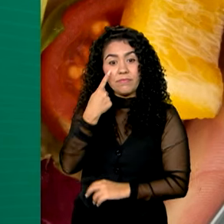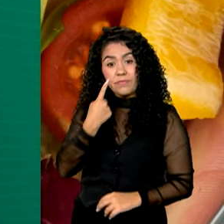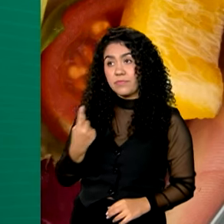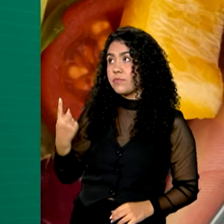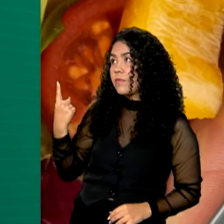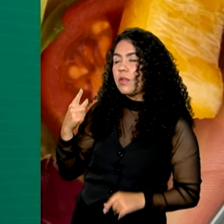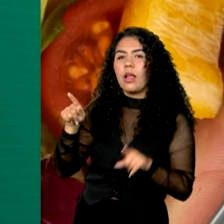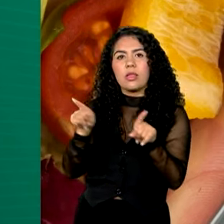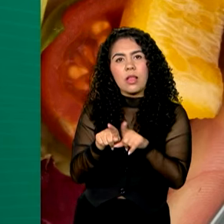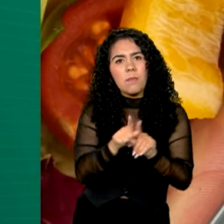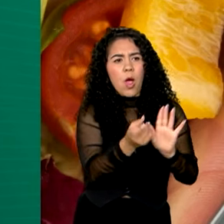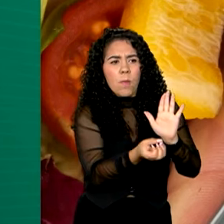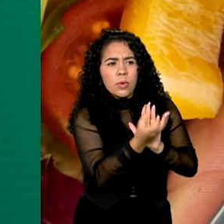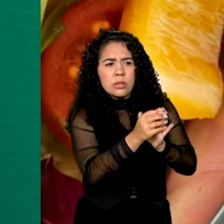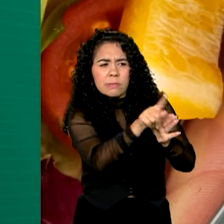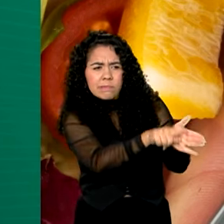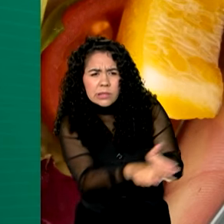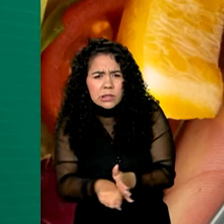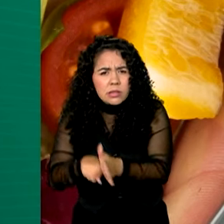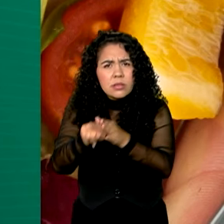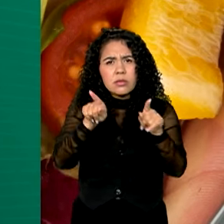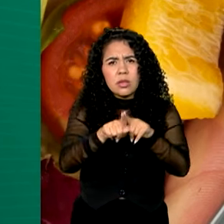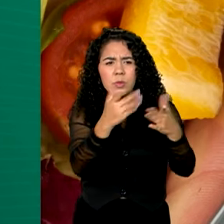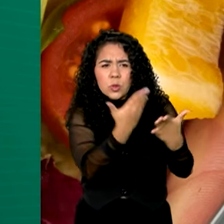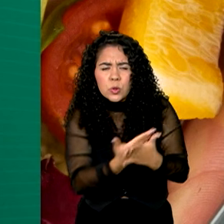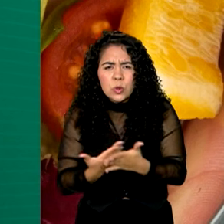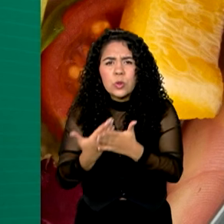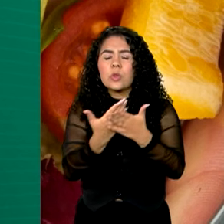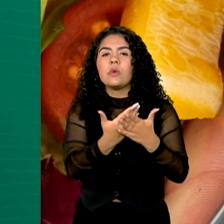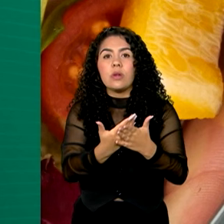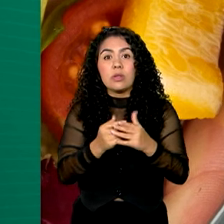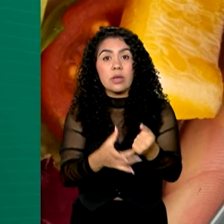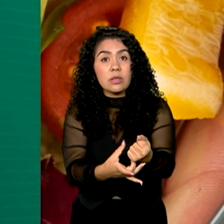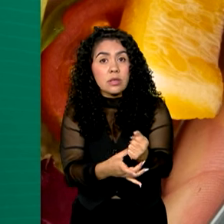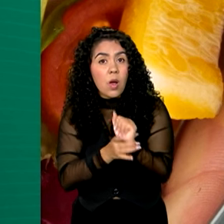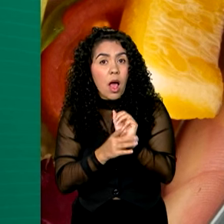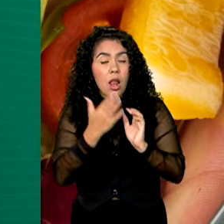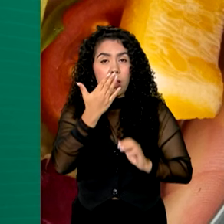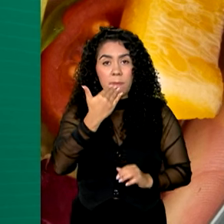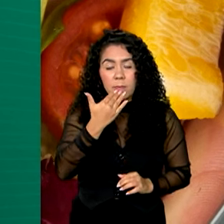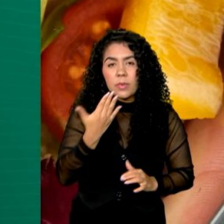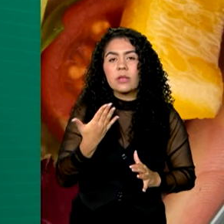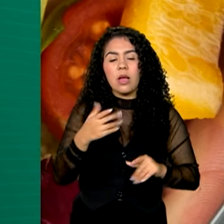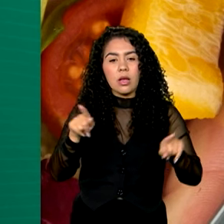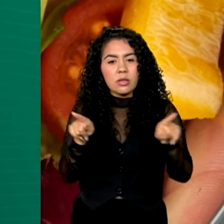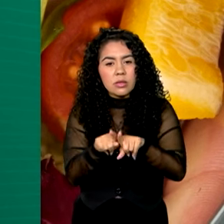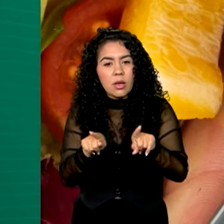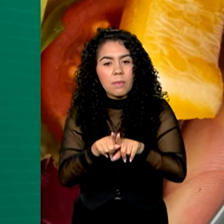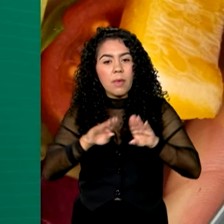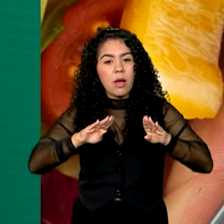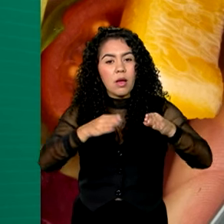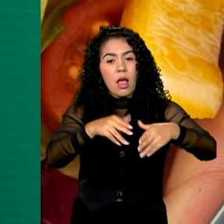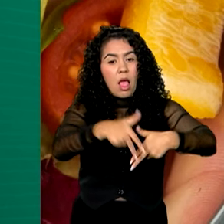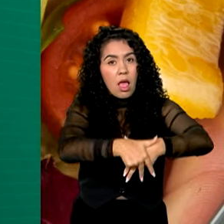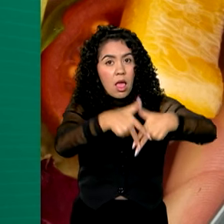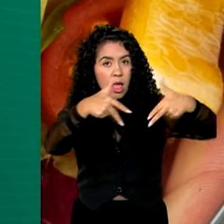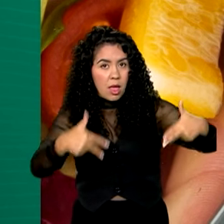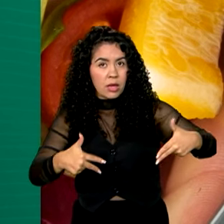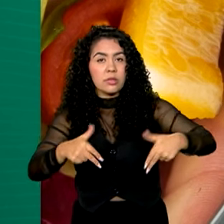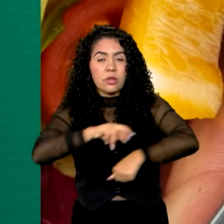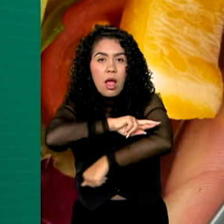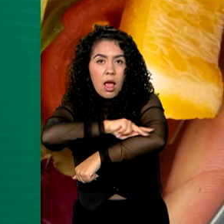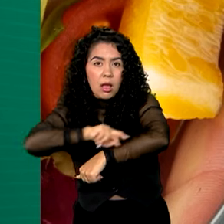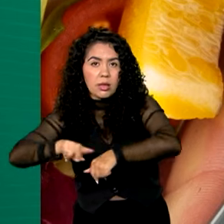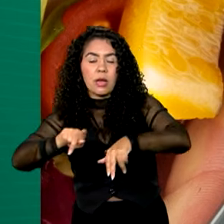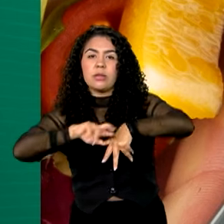pesquisas sobre políticas públicas e segurança alimentar e nutricional com recorte étnico, racial e